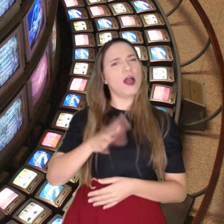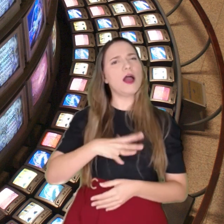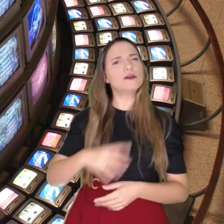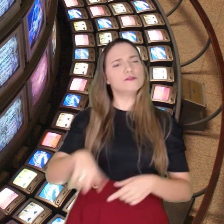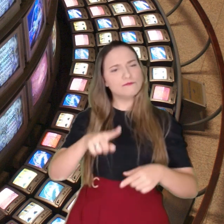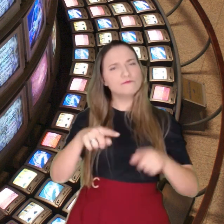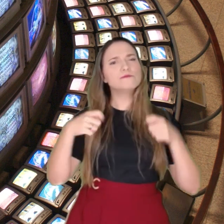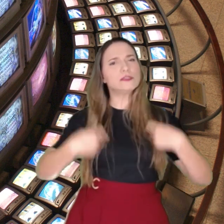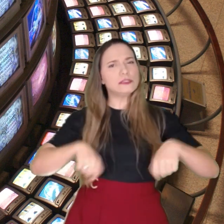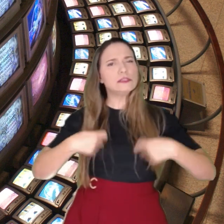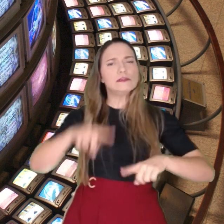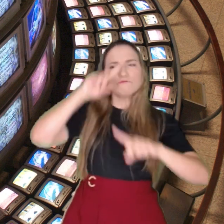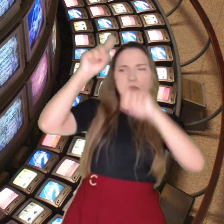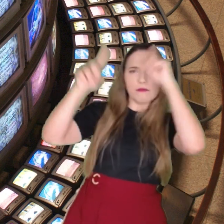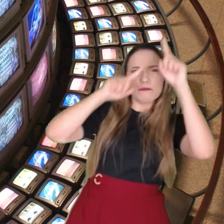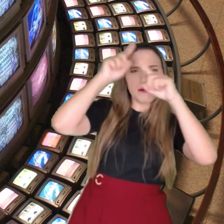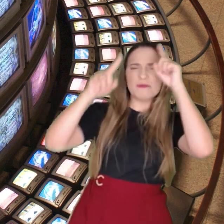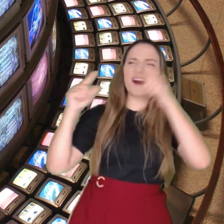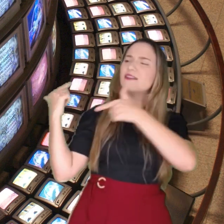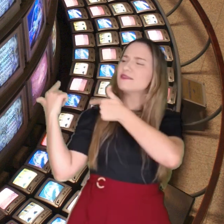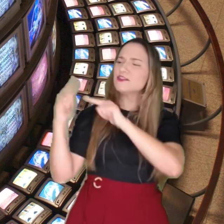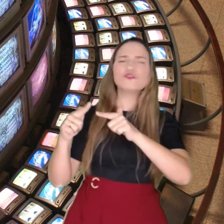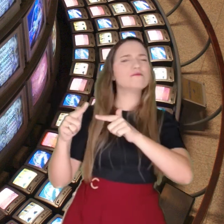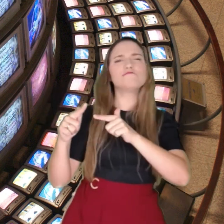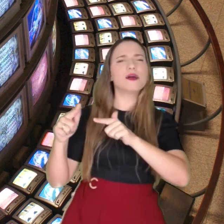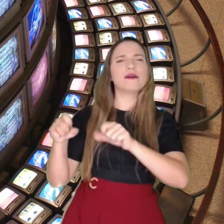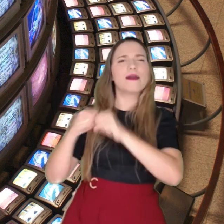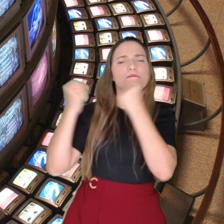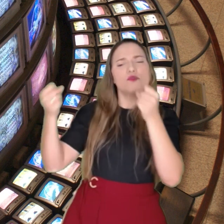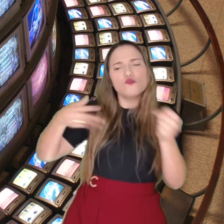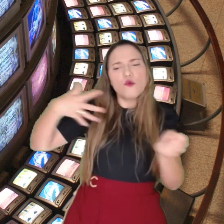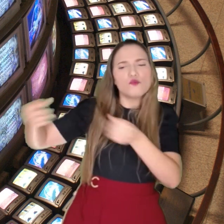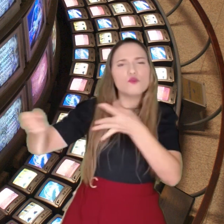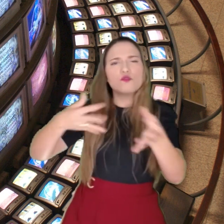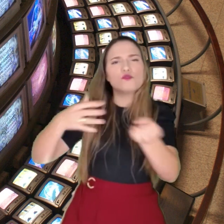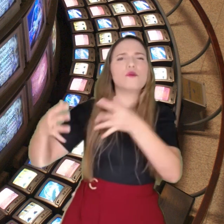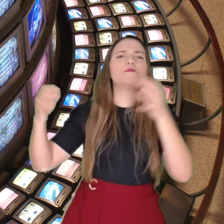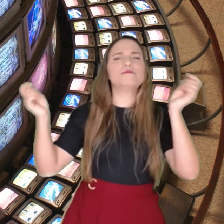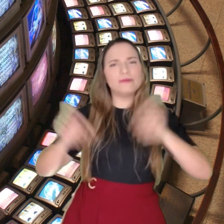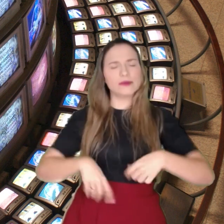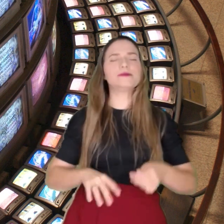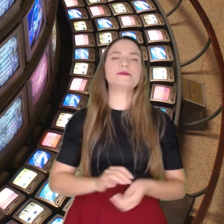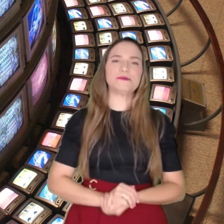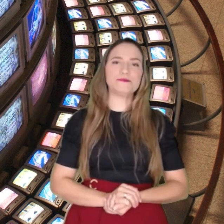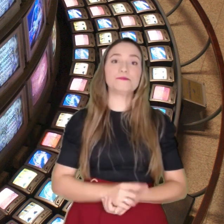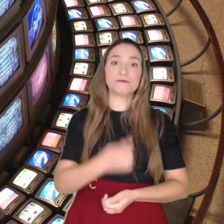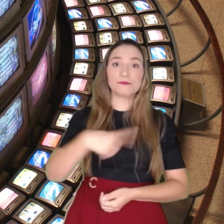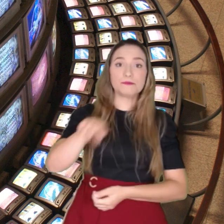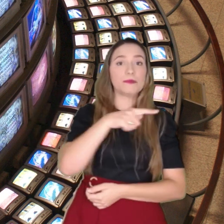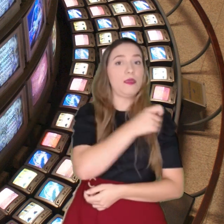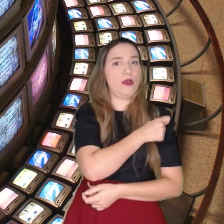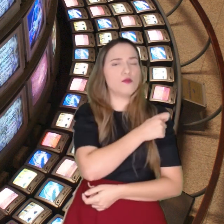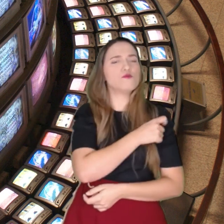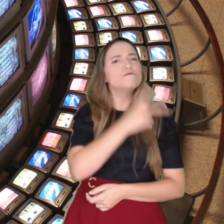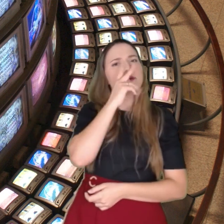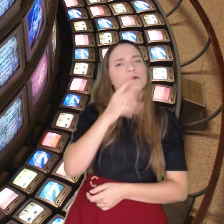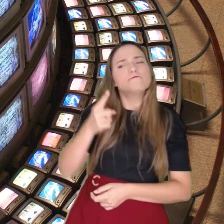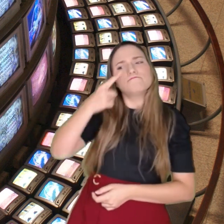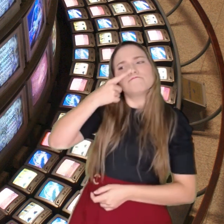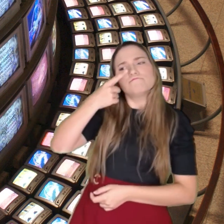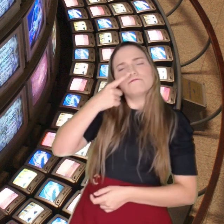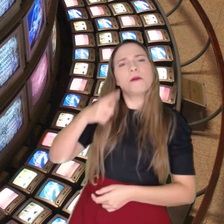pensar fora das formas artísticas tradicionais. Permite que os estudantes se